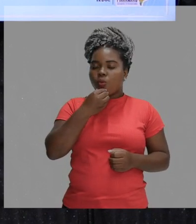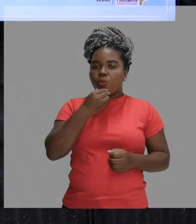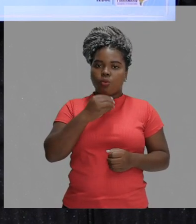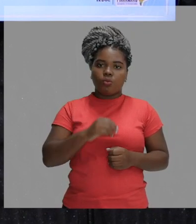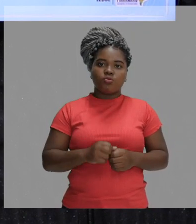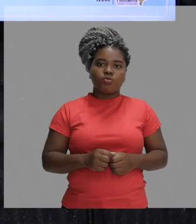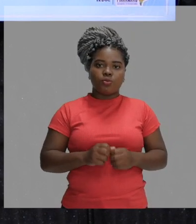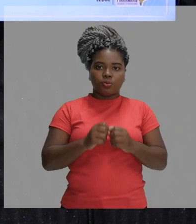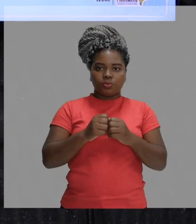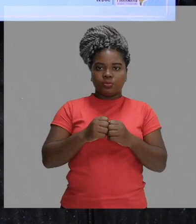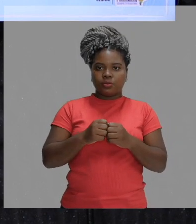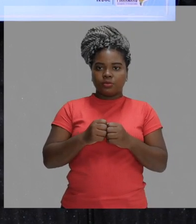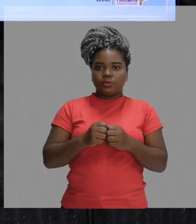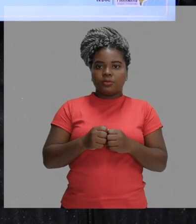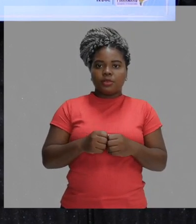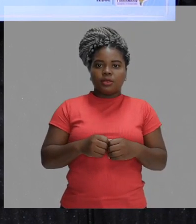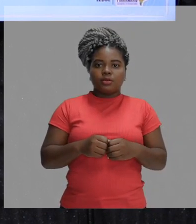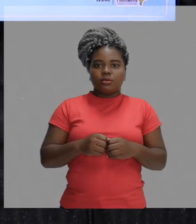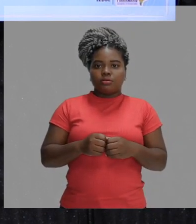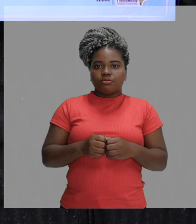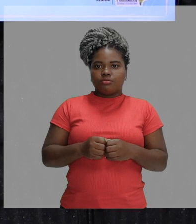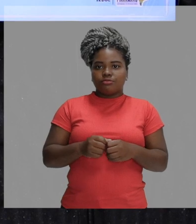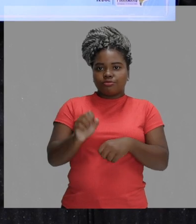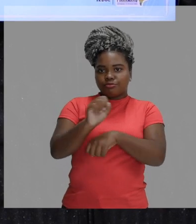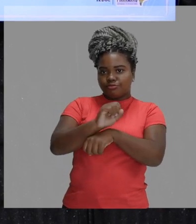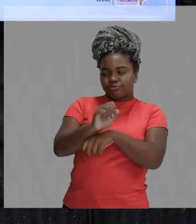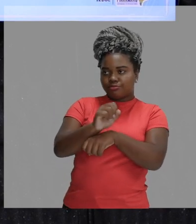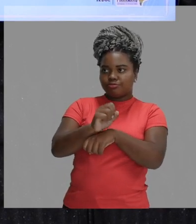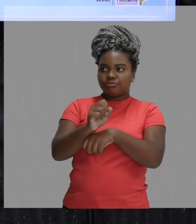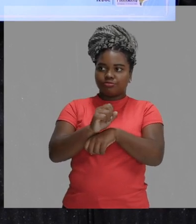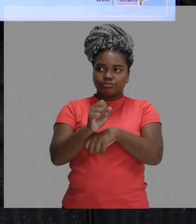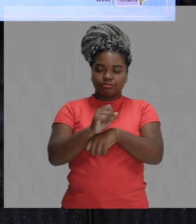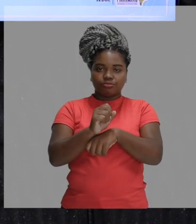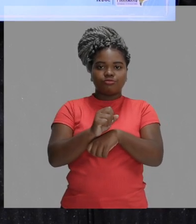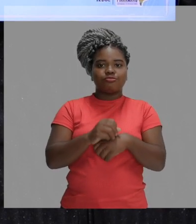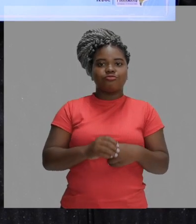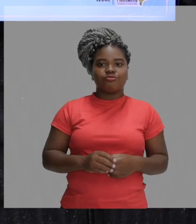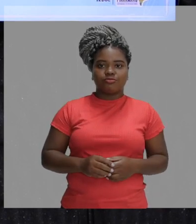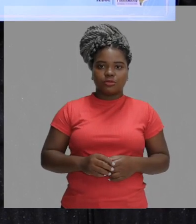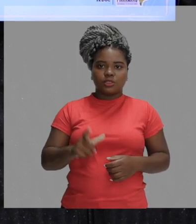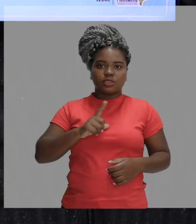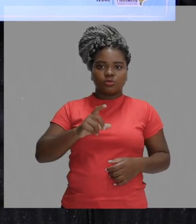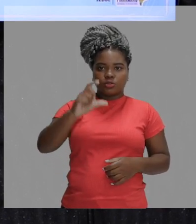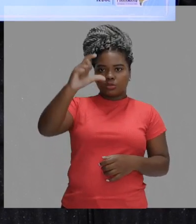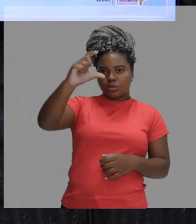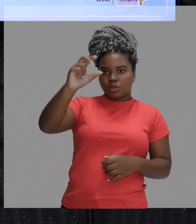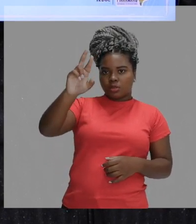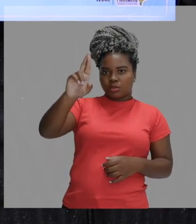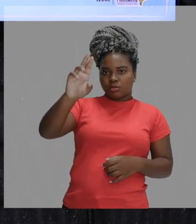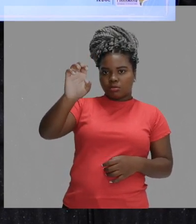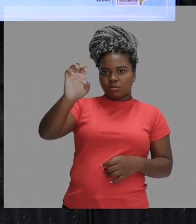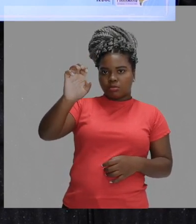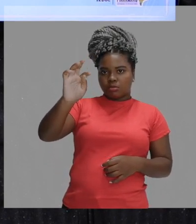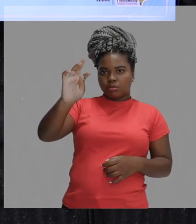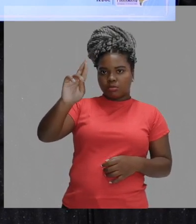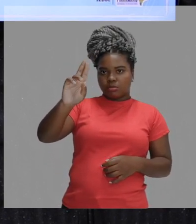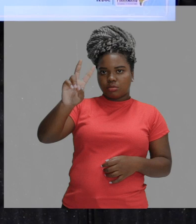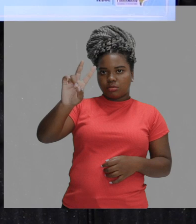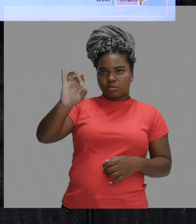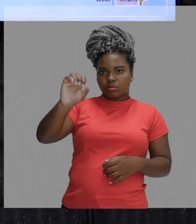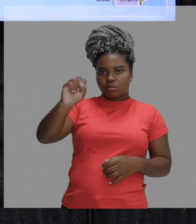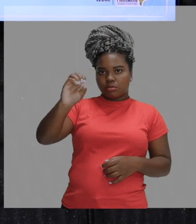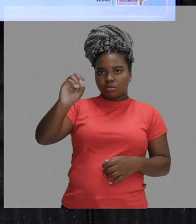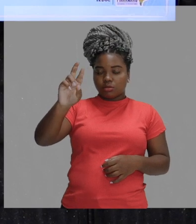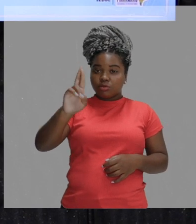Certo? Se o motorista consegue ver o carona pelo retrovisor, o carona também consegue ver o